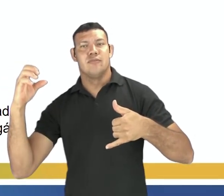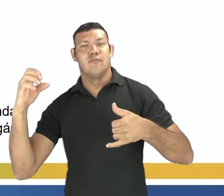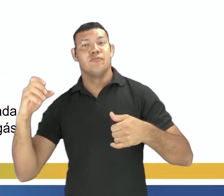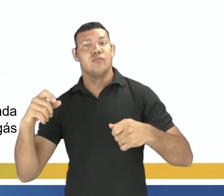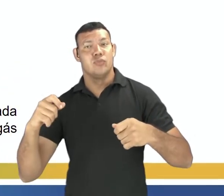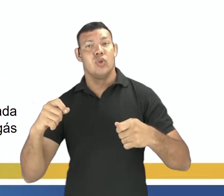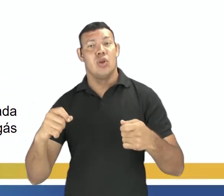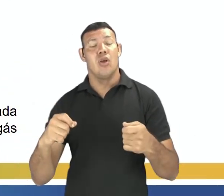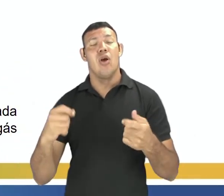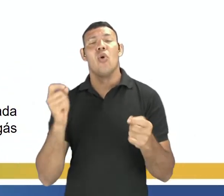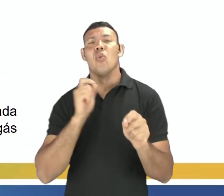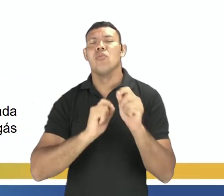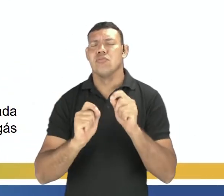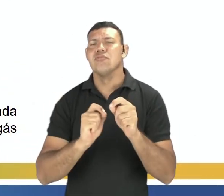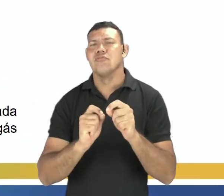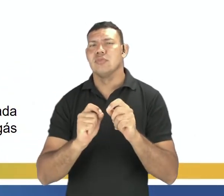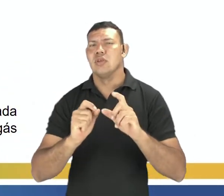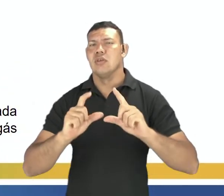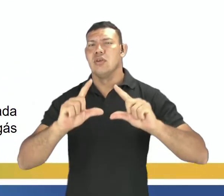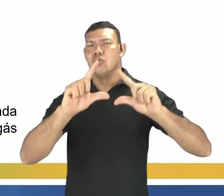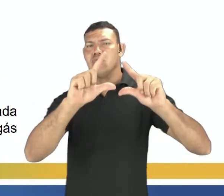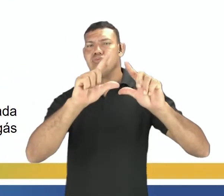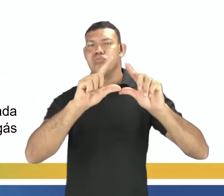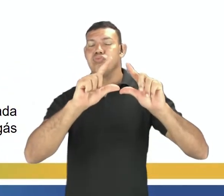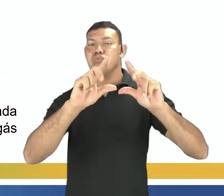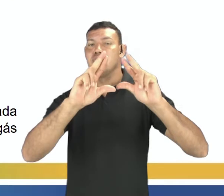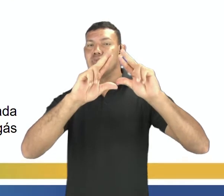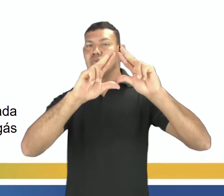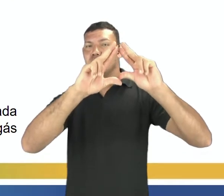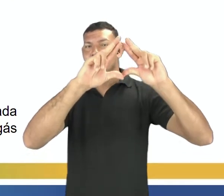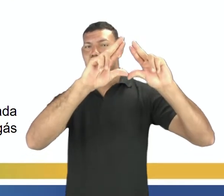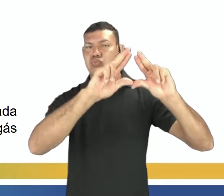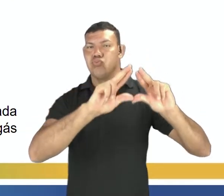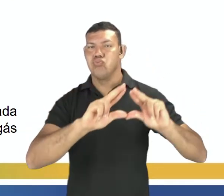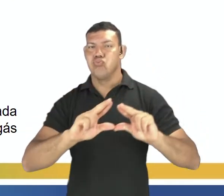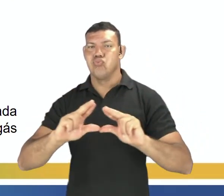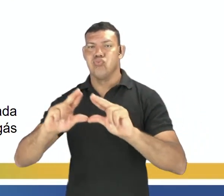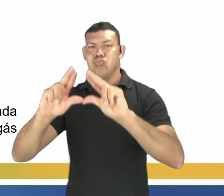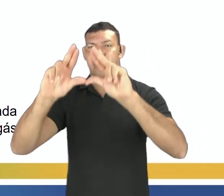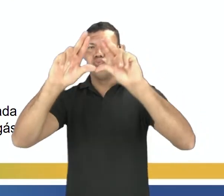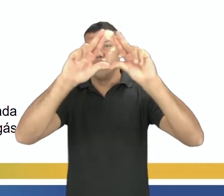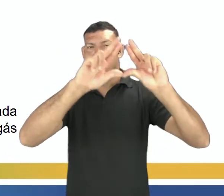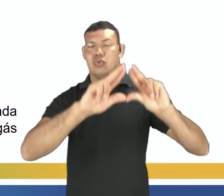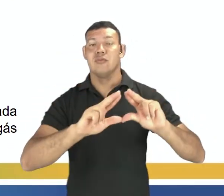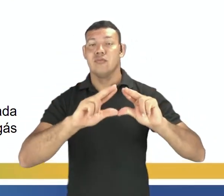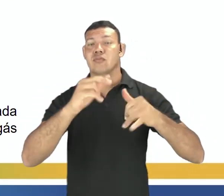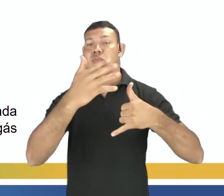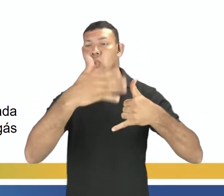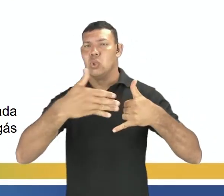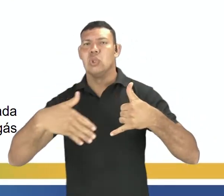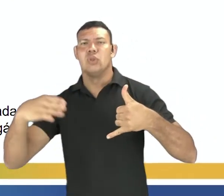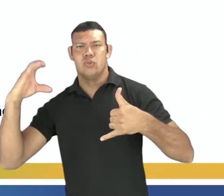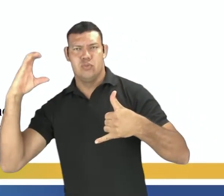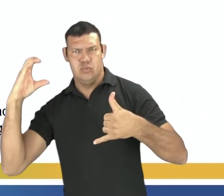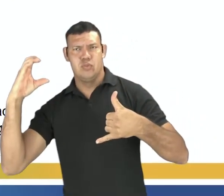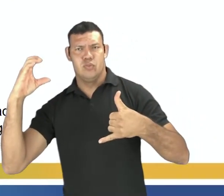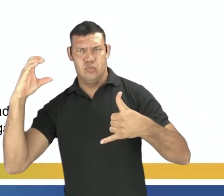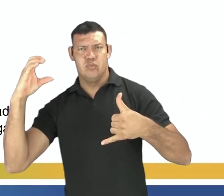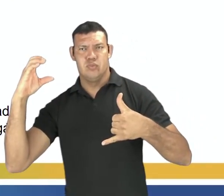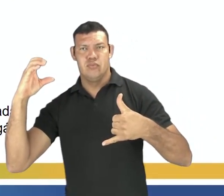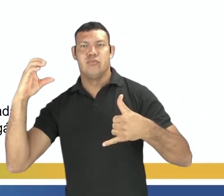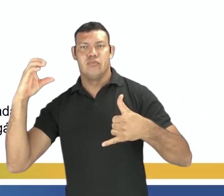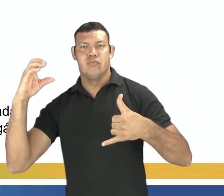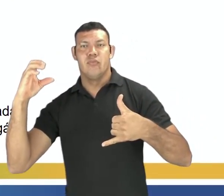carbono. Como assim? É um processo que permite que esse